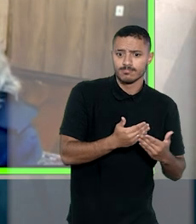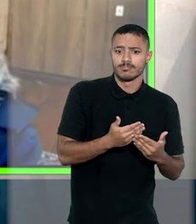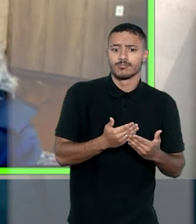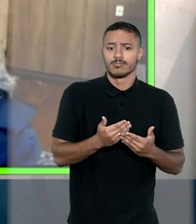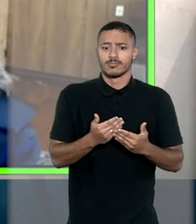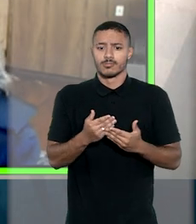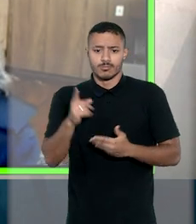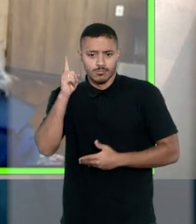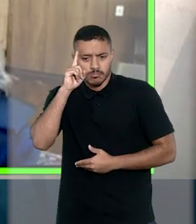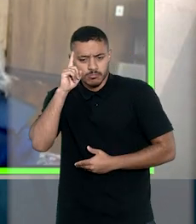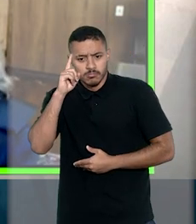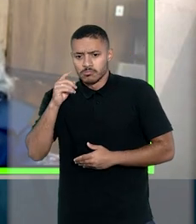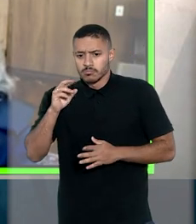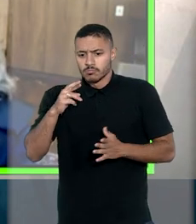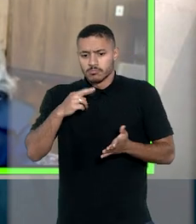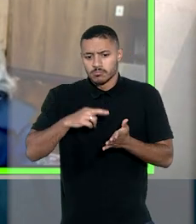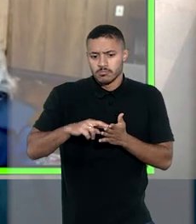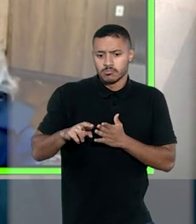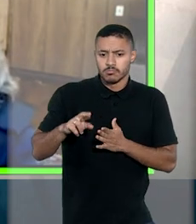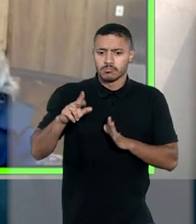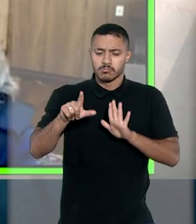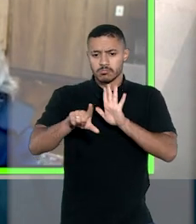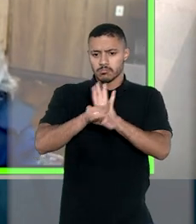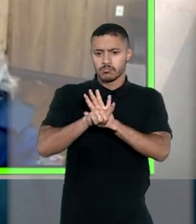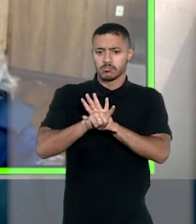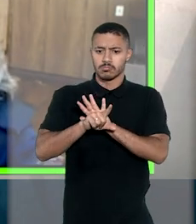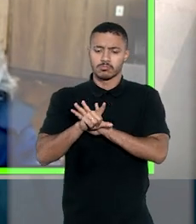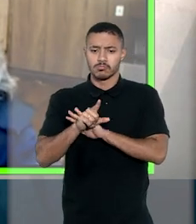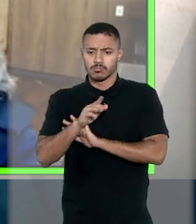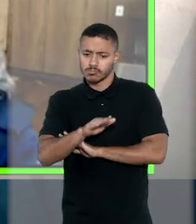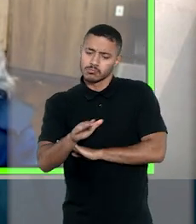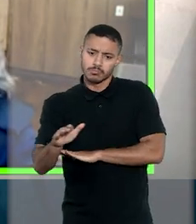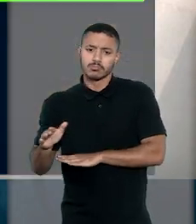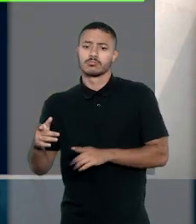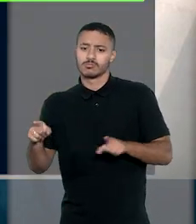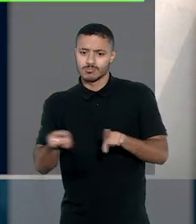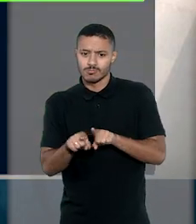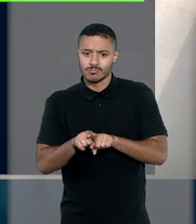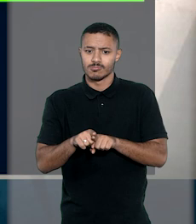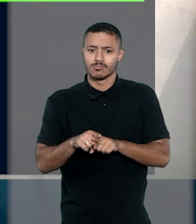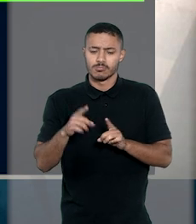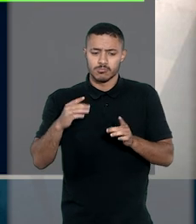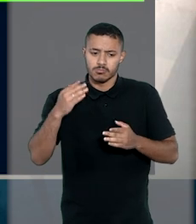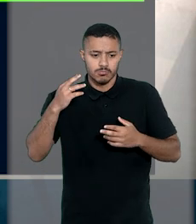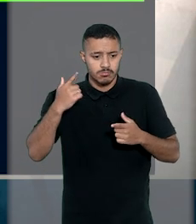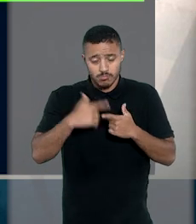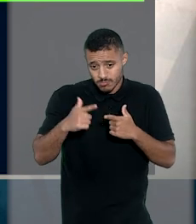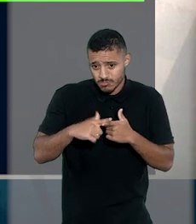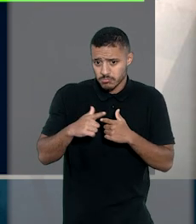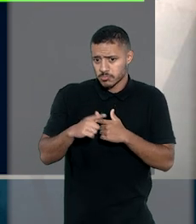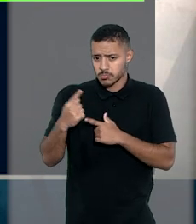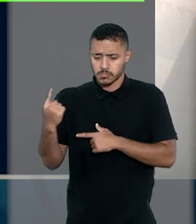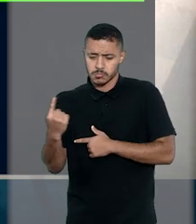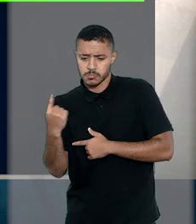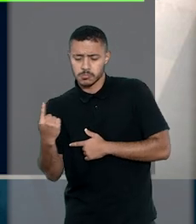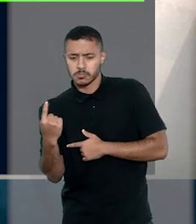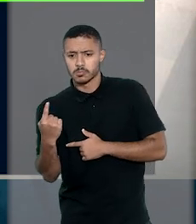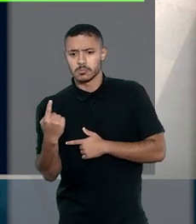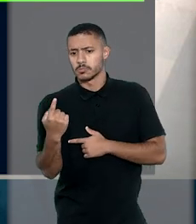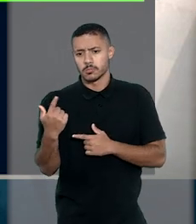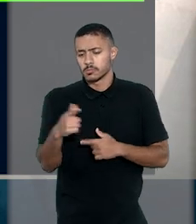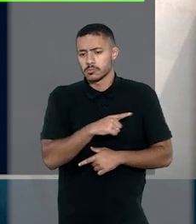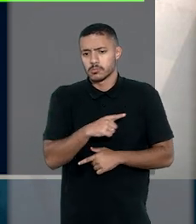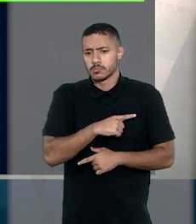ultrapassou o mero dissabor cotidiano e não violou os direitos de personalidade da autora, tratando-se apenas de mero transtorno involuntário,